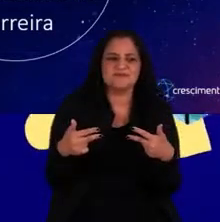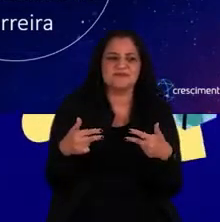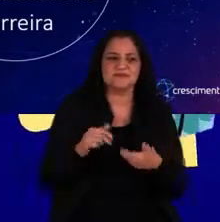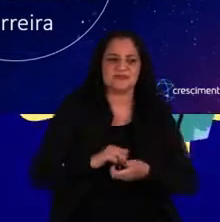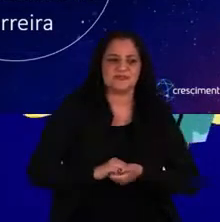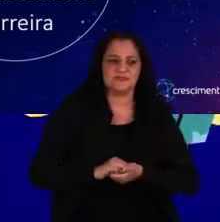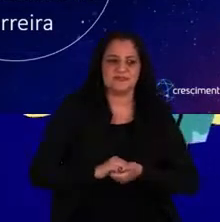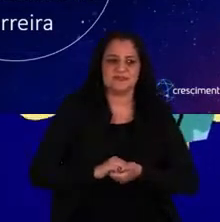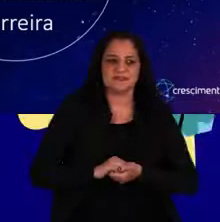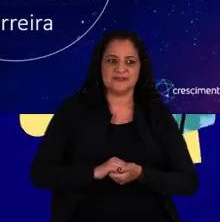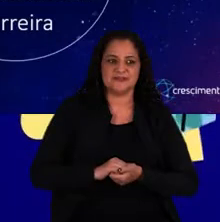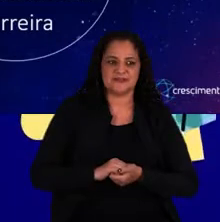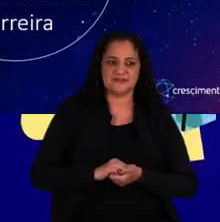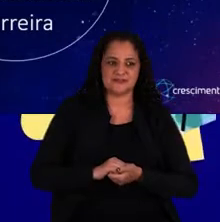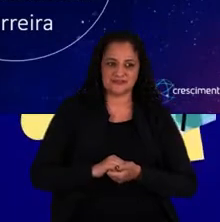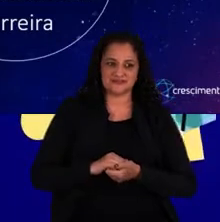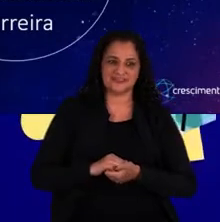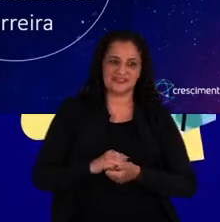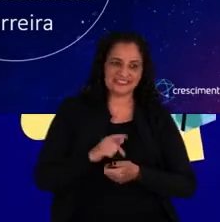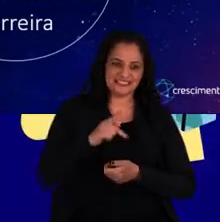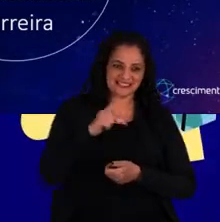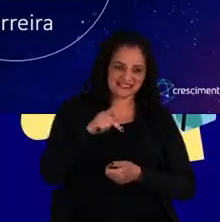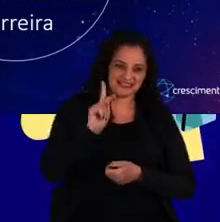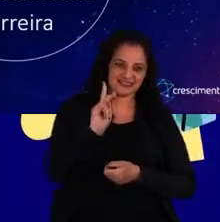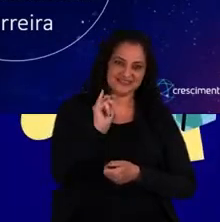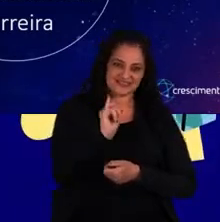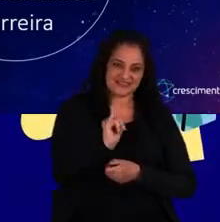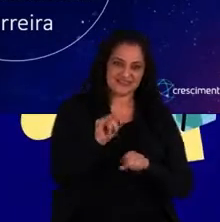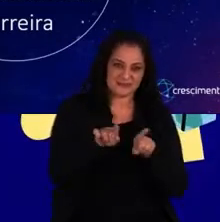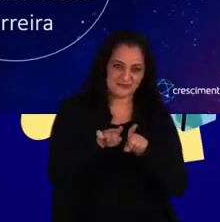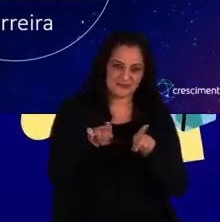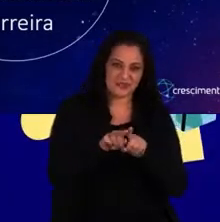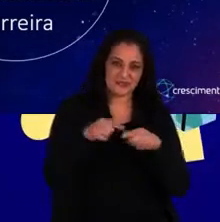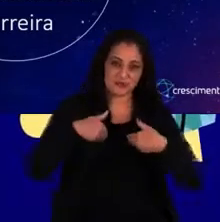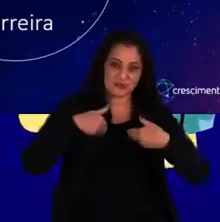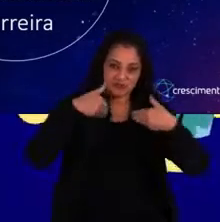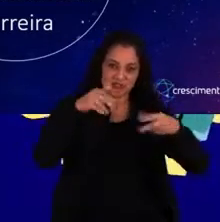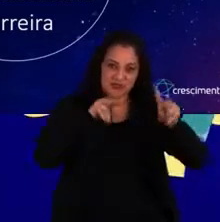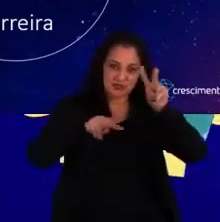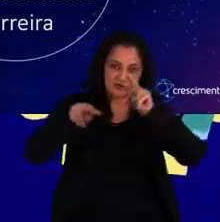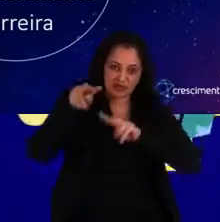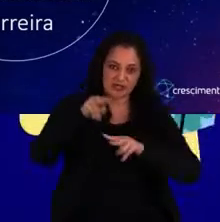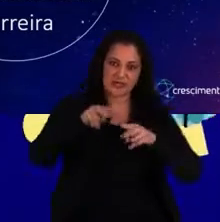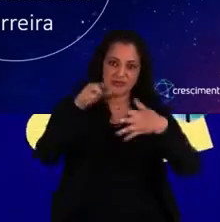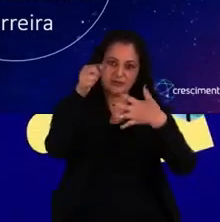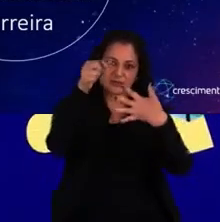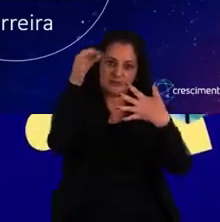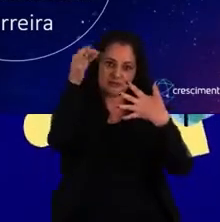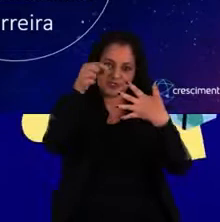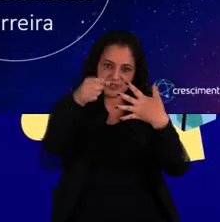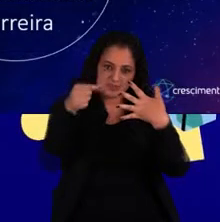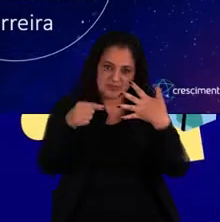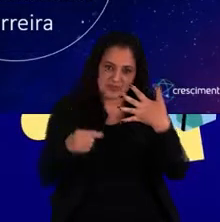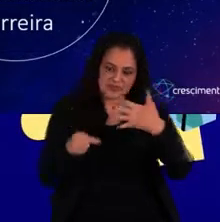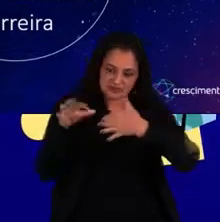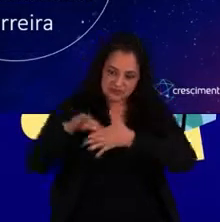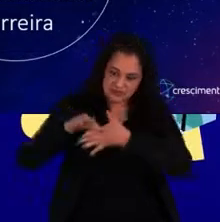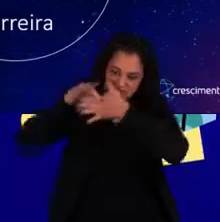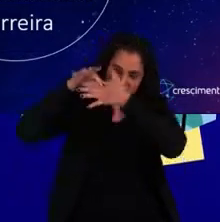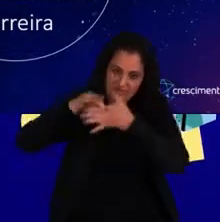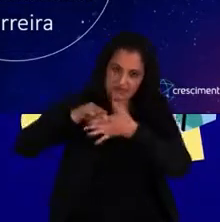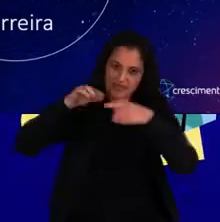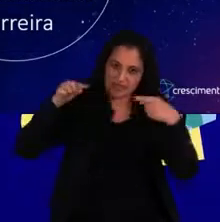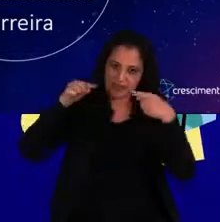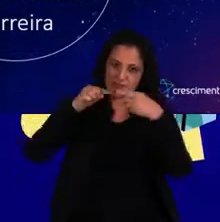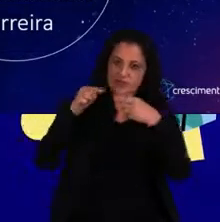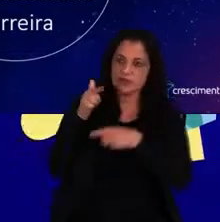somado a isso, nós fomos convidados a olhar também para os aspectos de liderança, que está mais relacionado